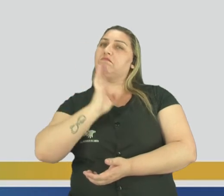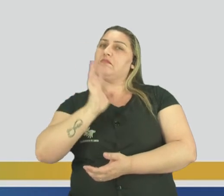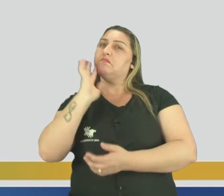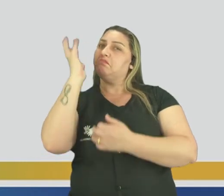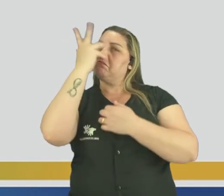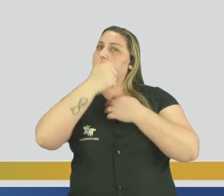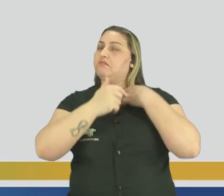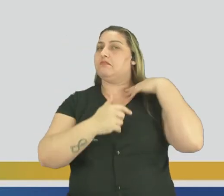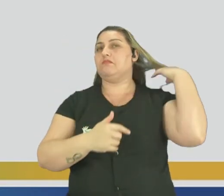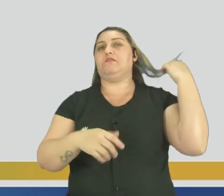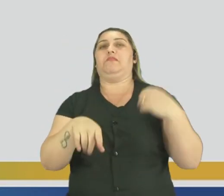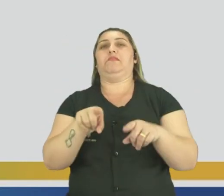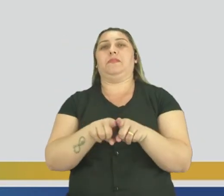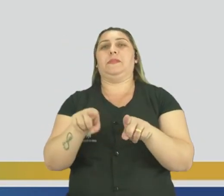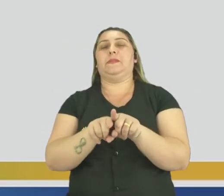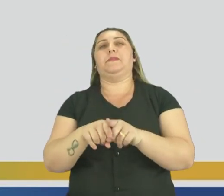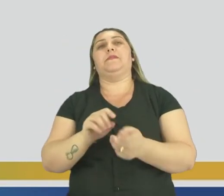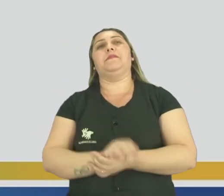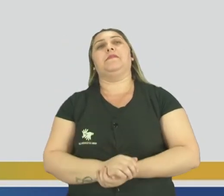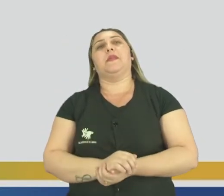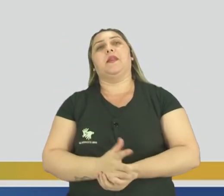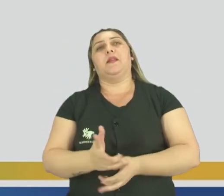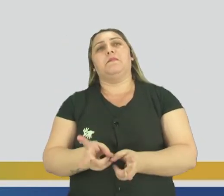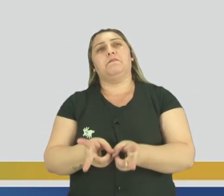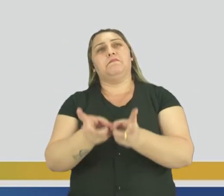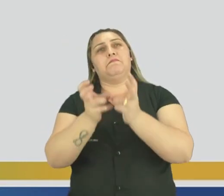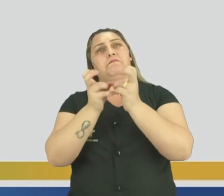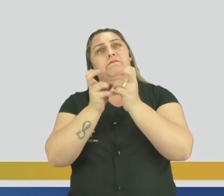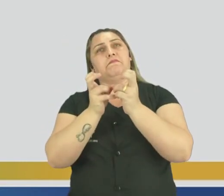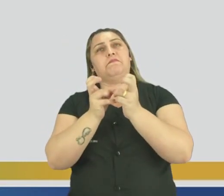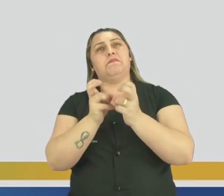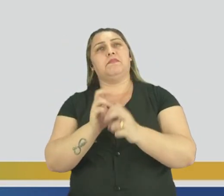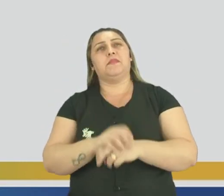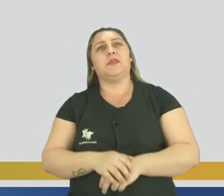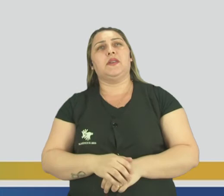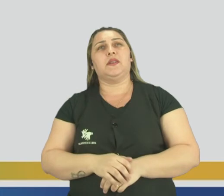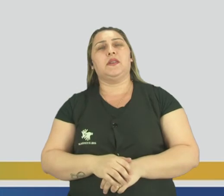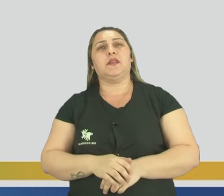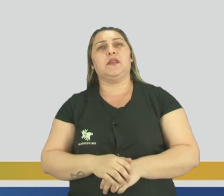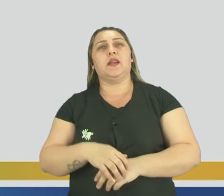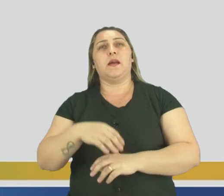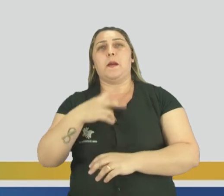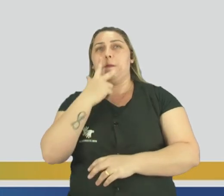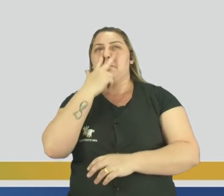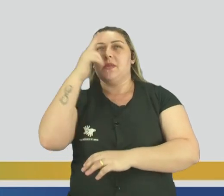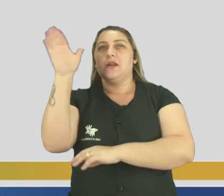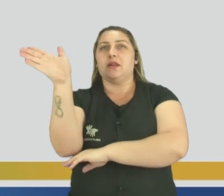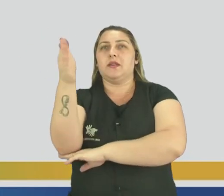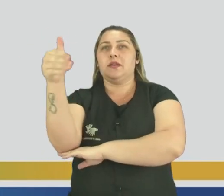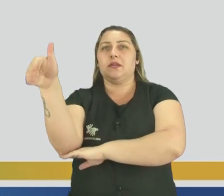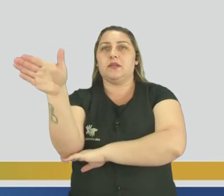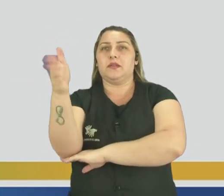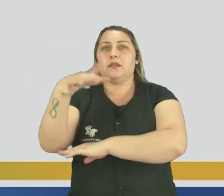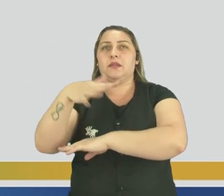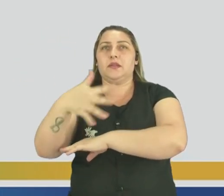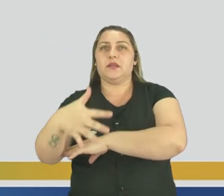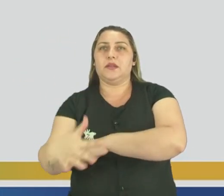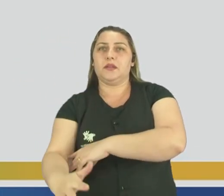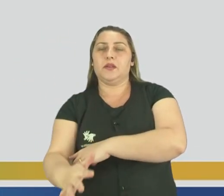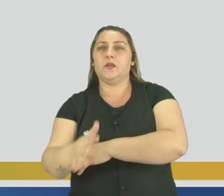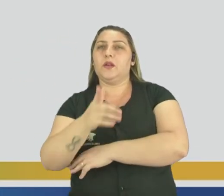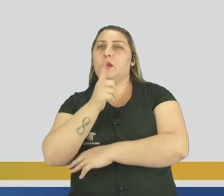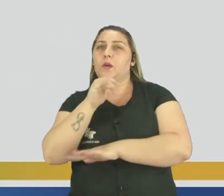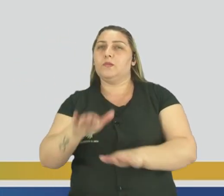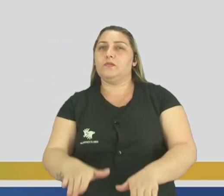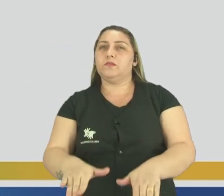né? É, dá a impressão, né? Assim, bem, um pouco assim, que é a nossa gamileira, né? Quando está o rio muito cheio, né?